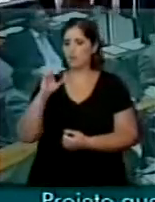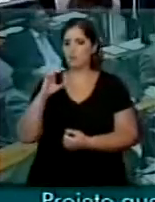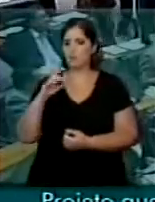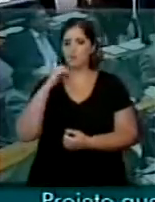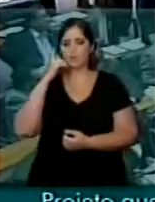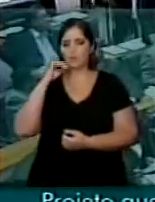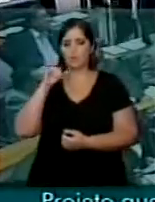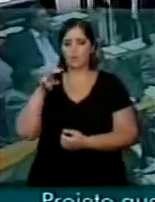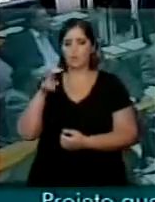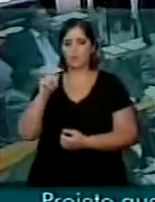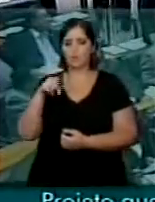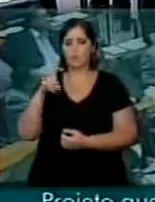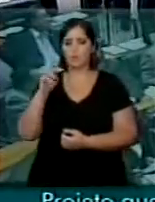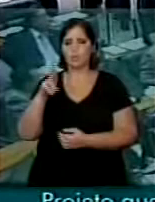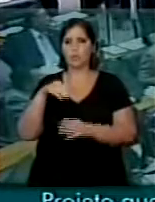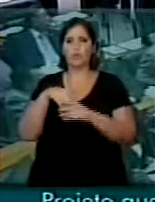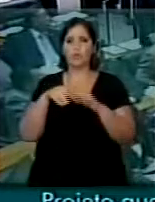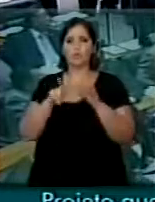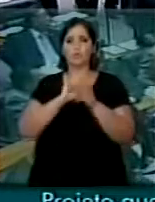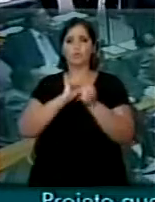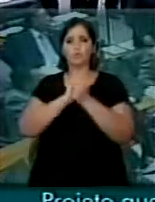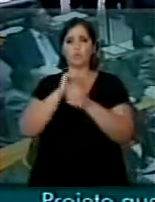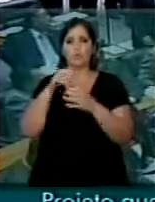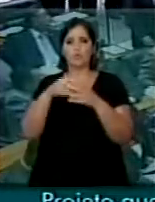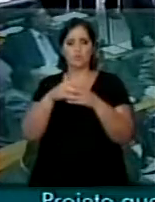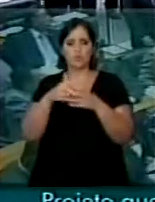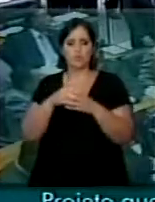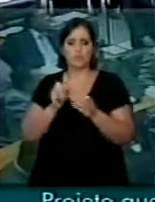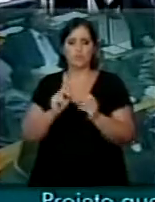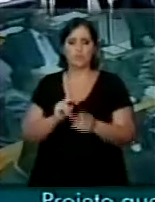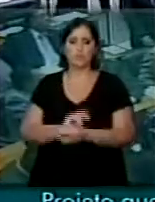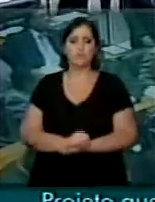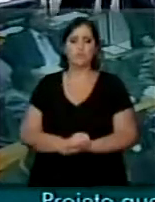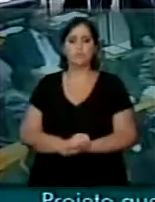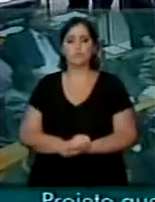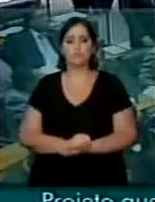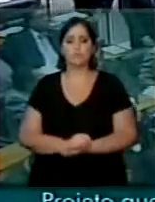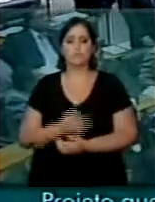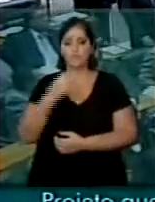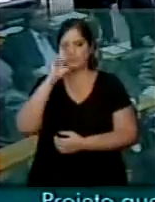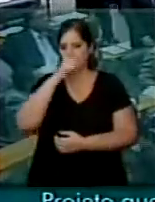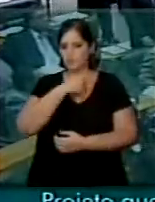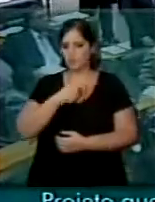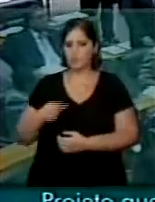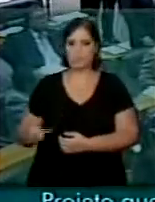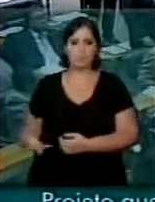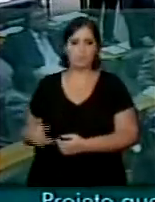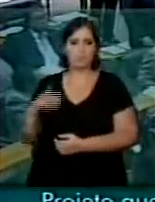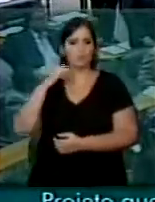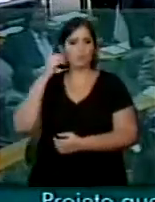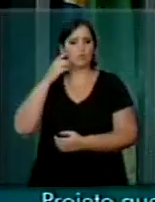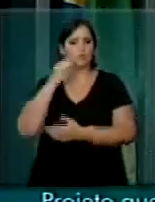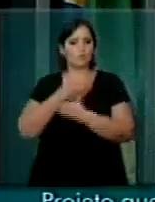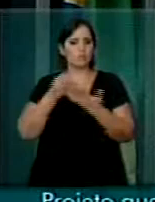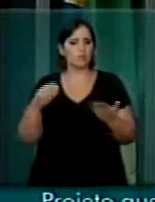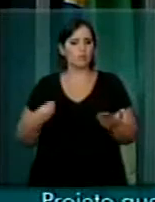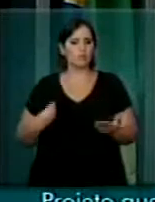Joradinho Loureiro, votou na votação anterior com o partido. Pois não, deputado. Senhor presidente, senhoras deputadas,